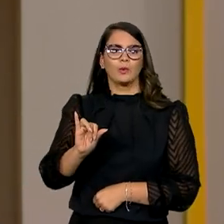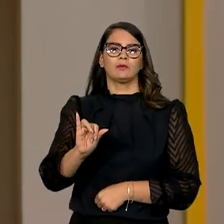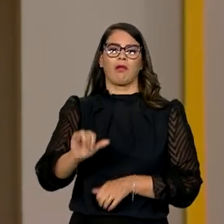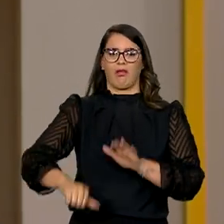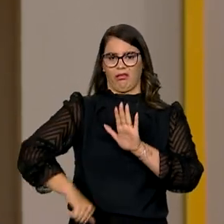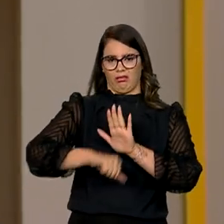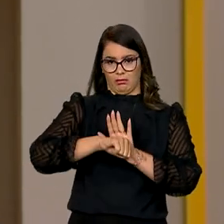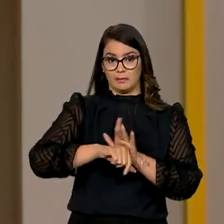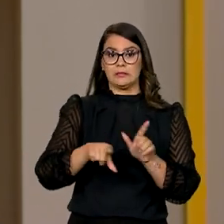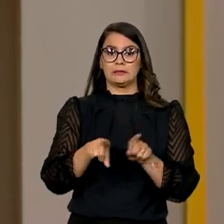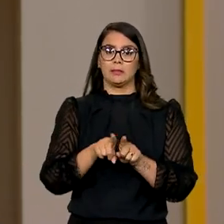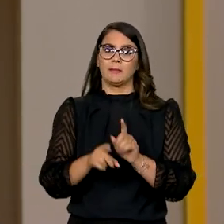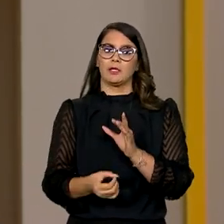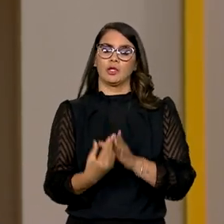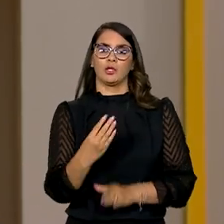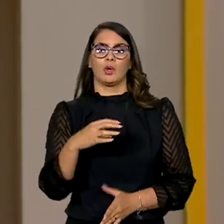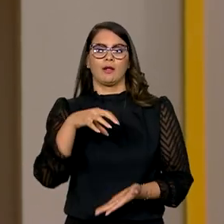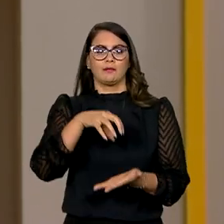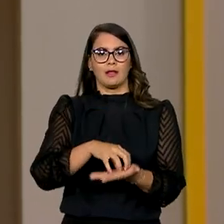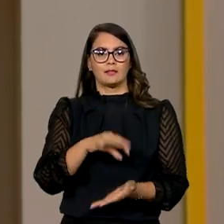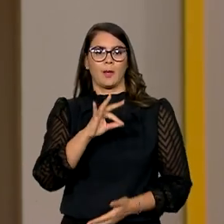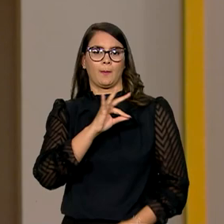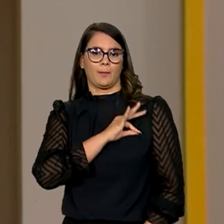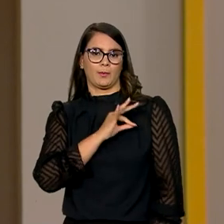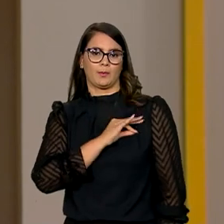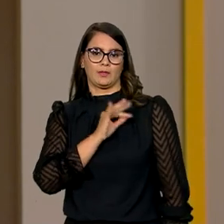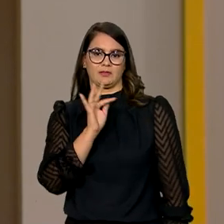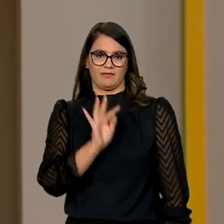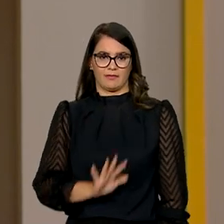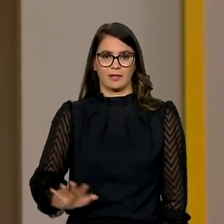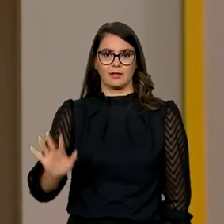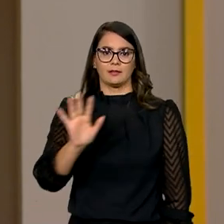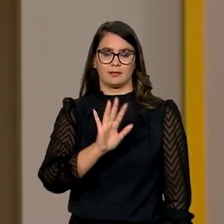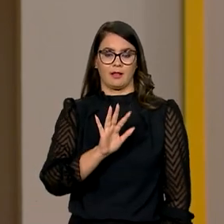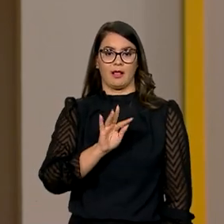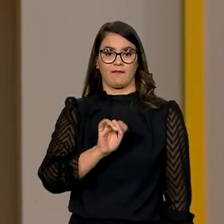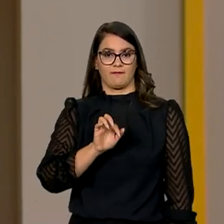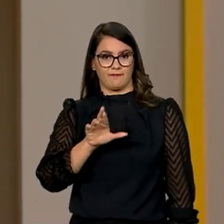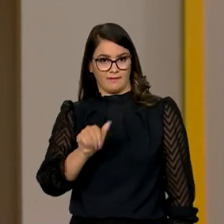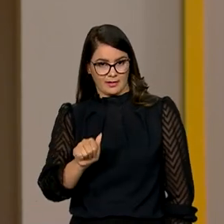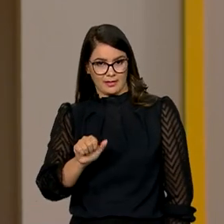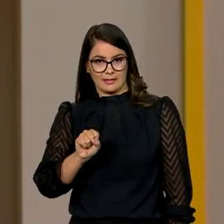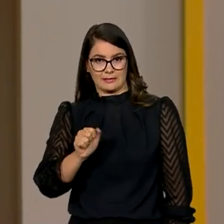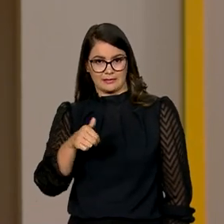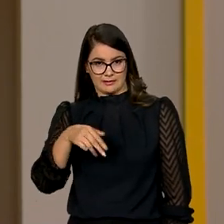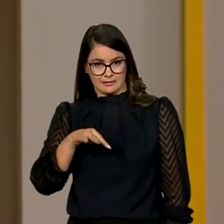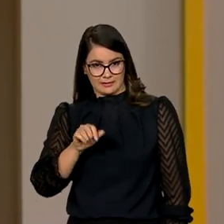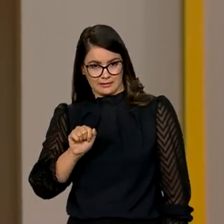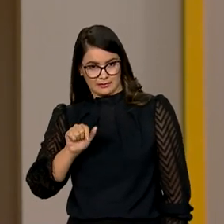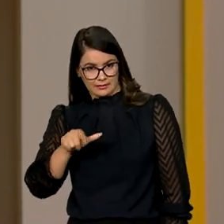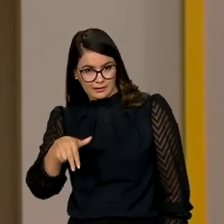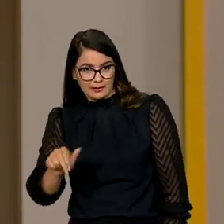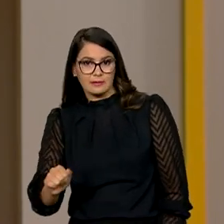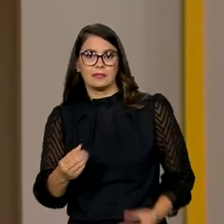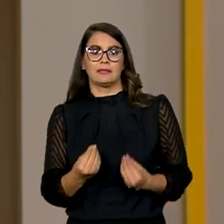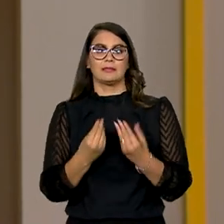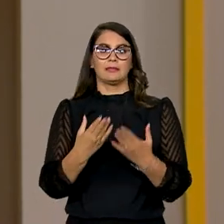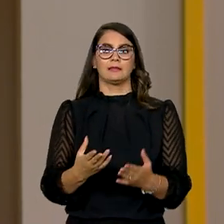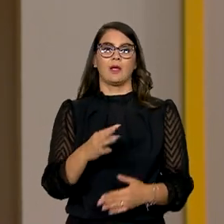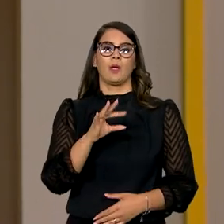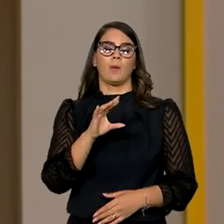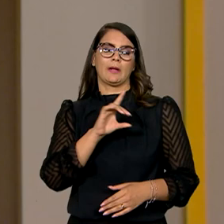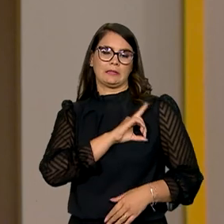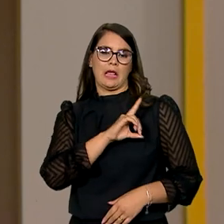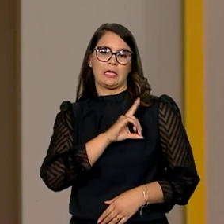Também plantou a Delegacia da Polícia Federal em Feira de Santana e entregou uma delegacia em Vitória da Conquista. A